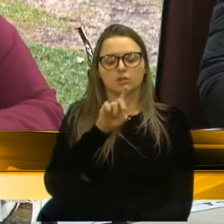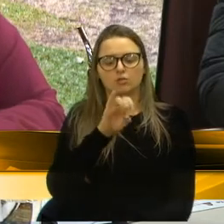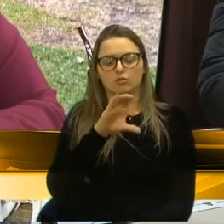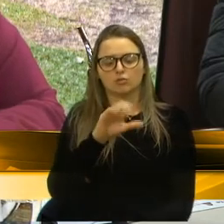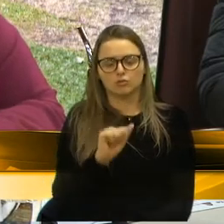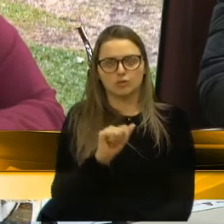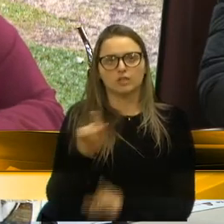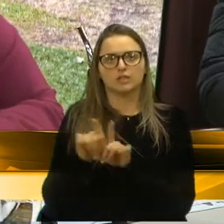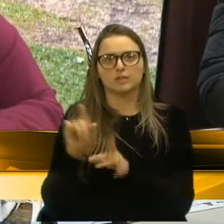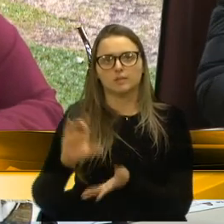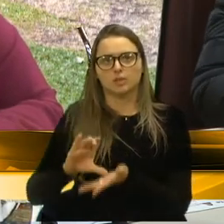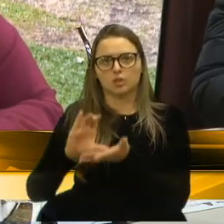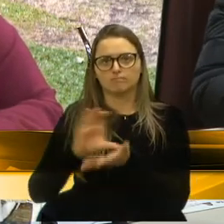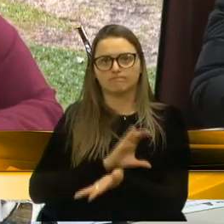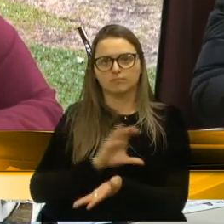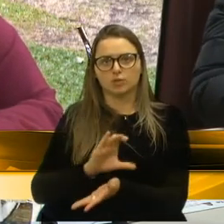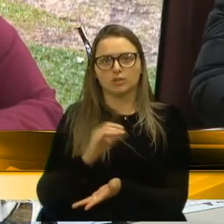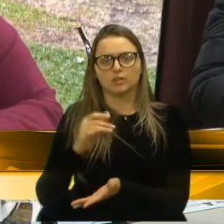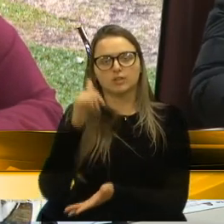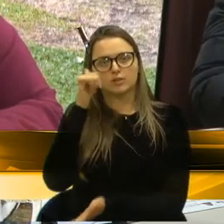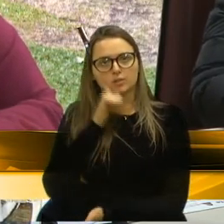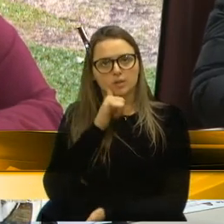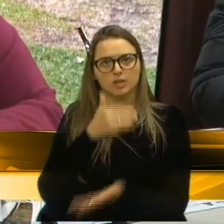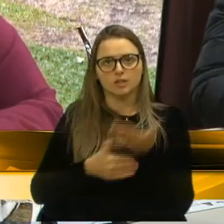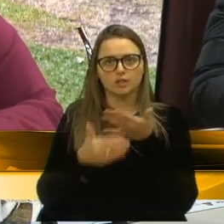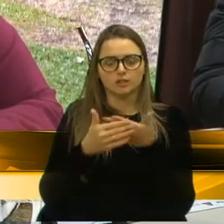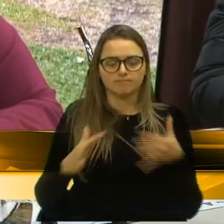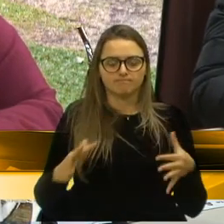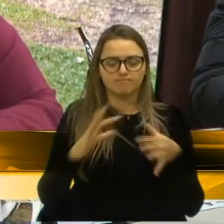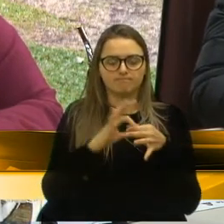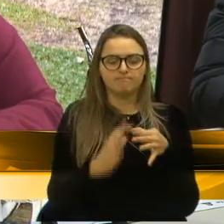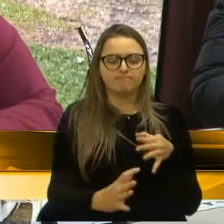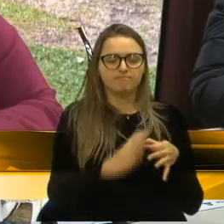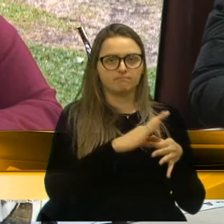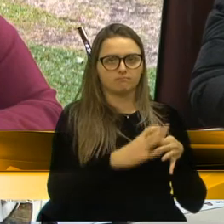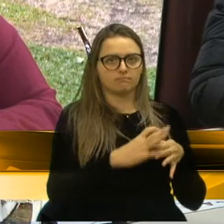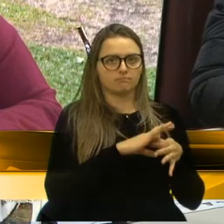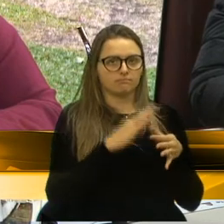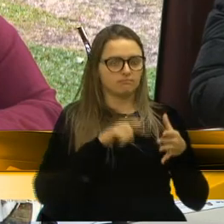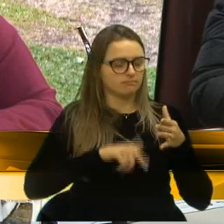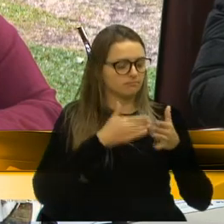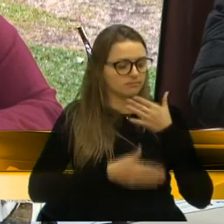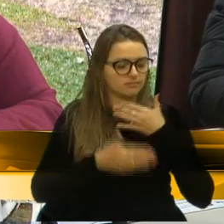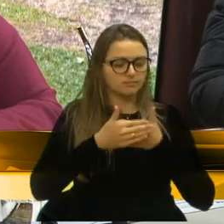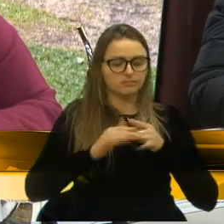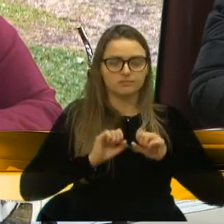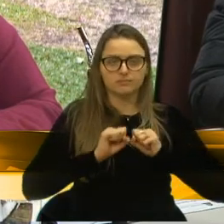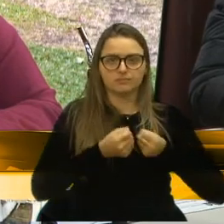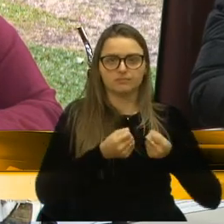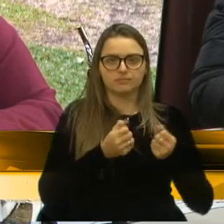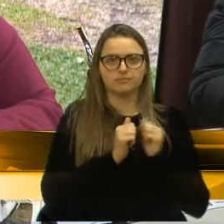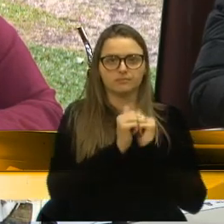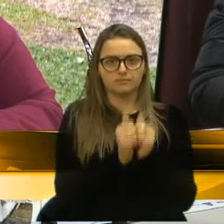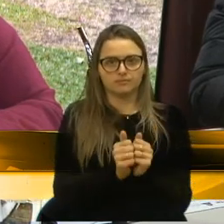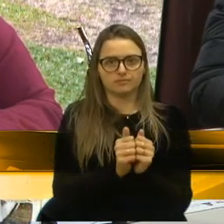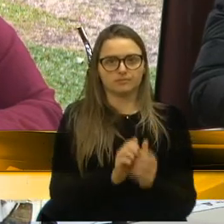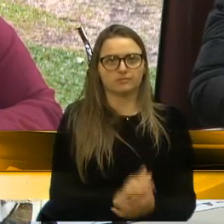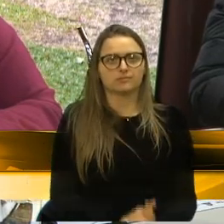Coordenadoria da Mulher, enfim, toda a rede. É um trabalho para todos, de todos e para todos.